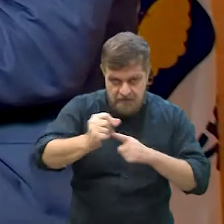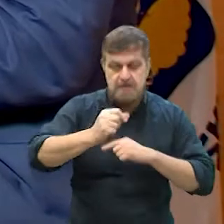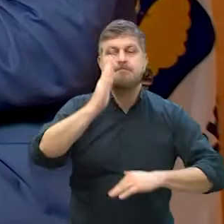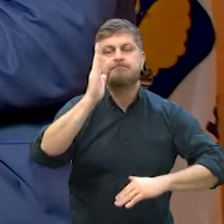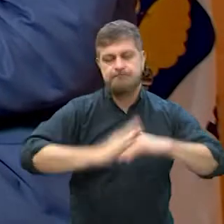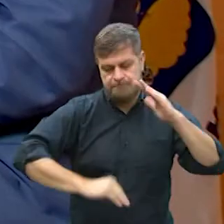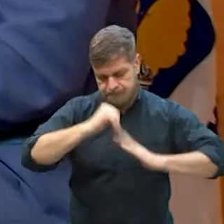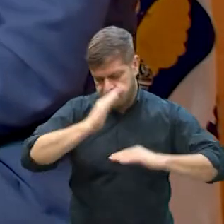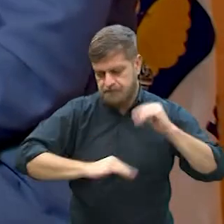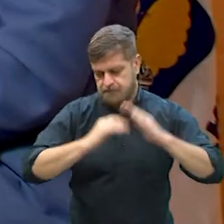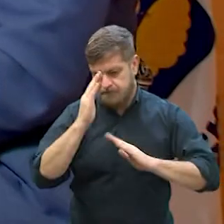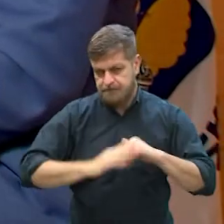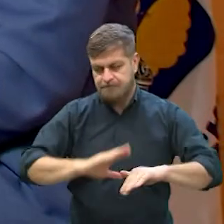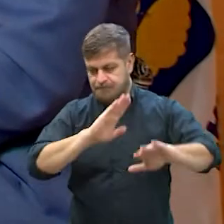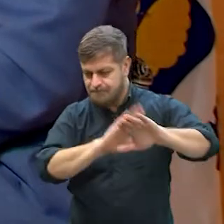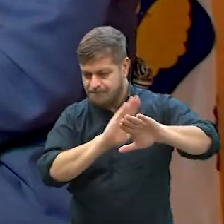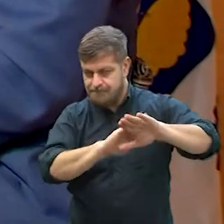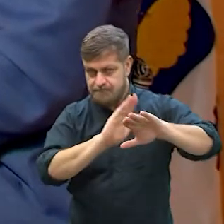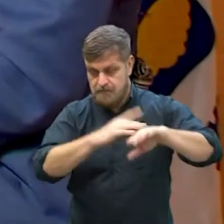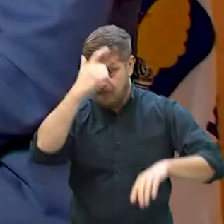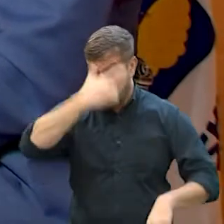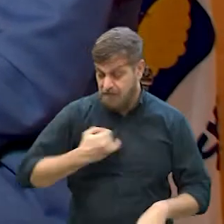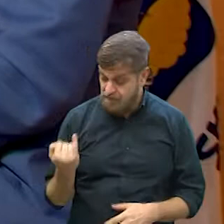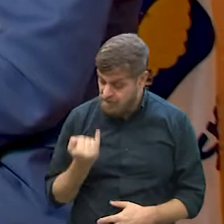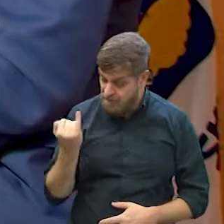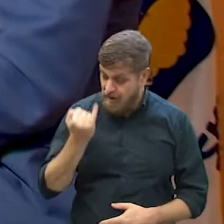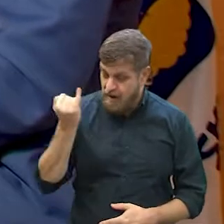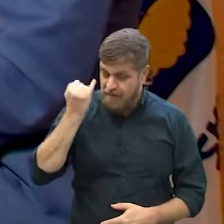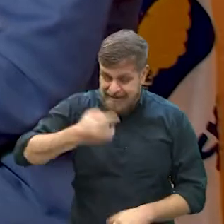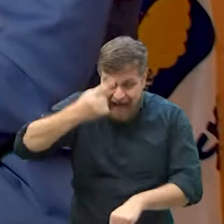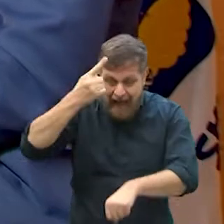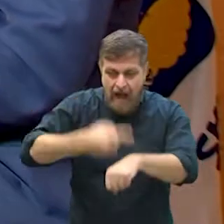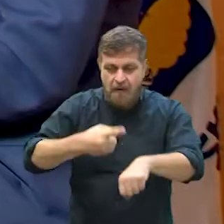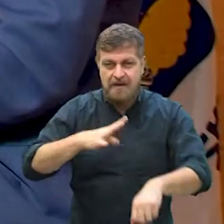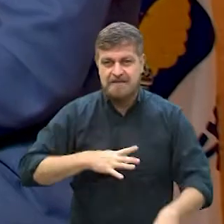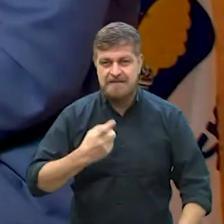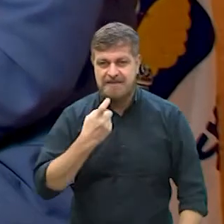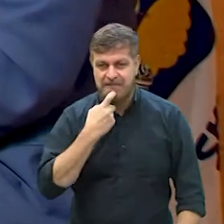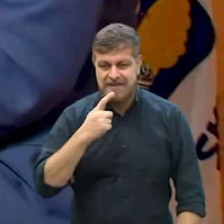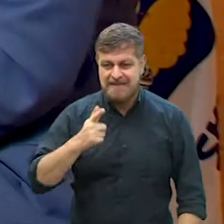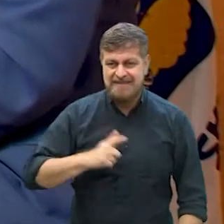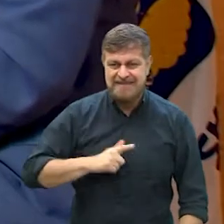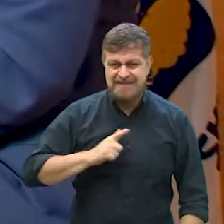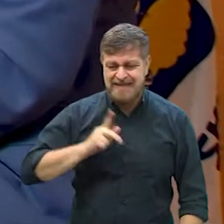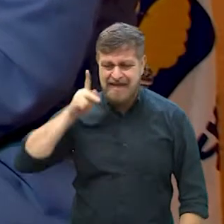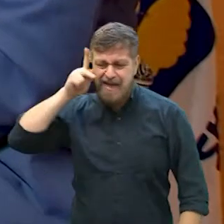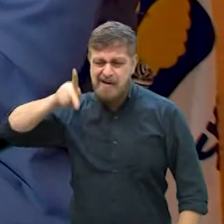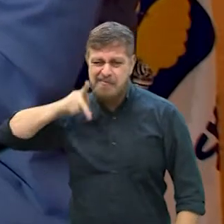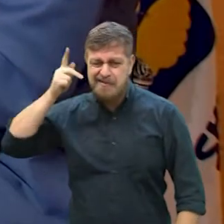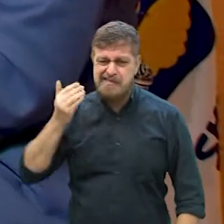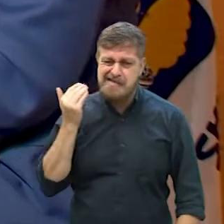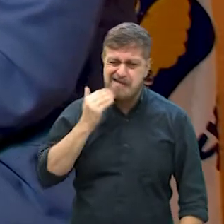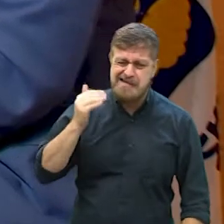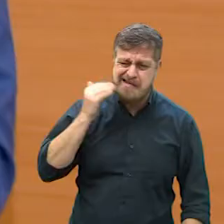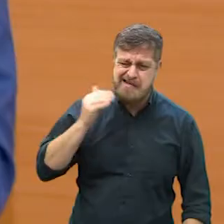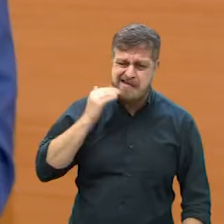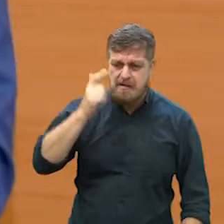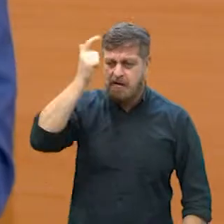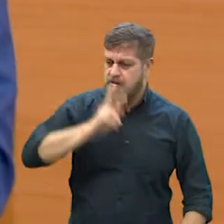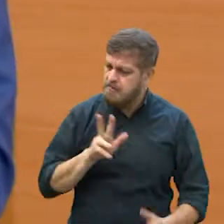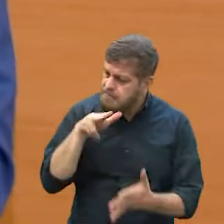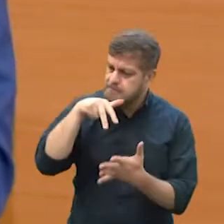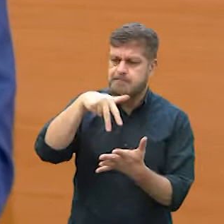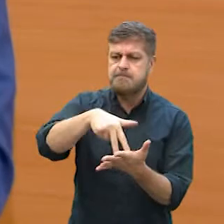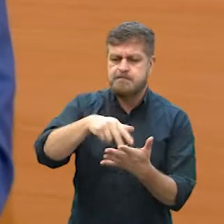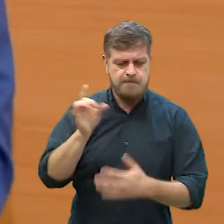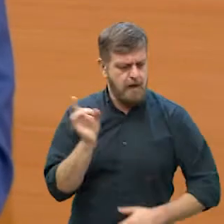eleito. Tive uma atuação importante no momento em que Campinas vivia uma instabilidade política, né? Fui